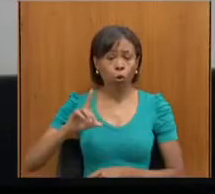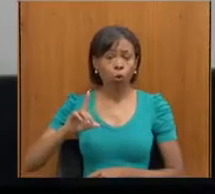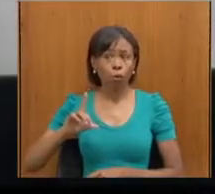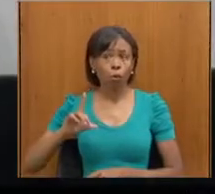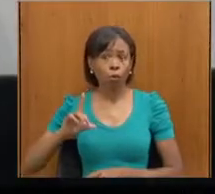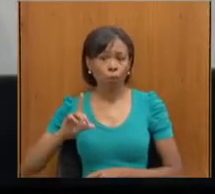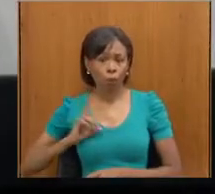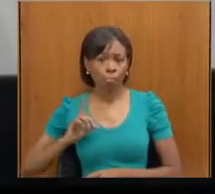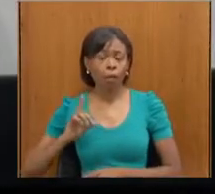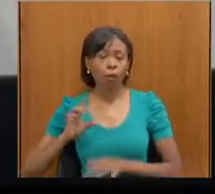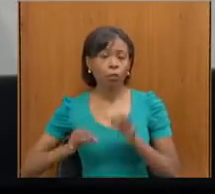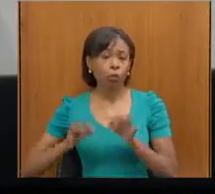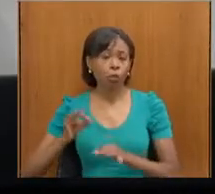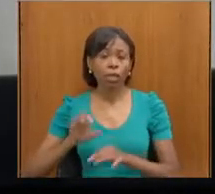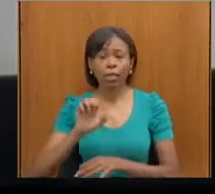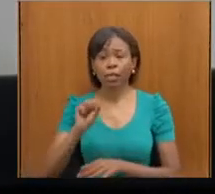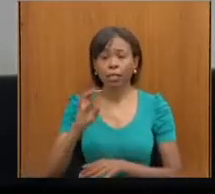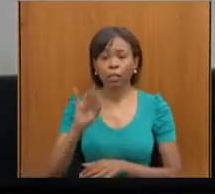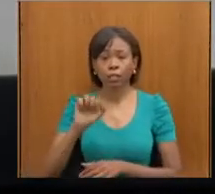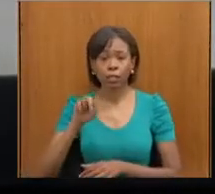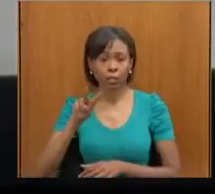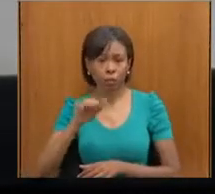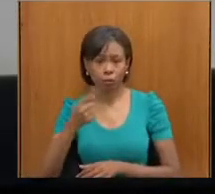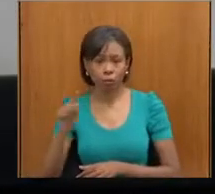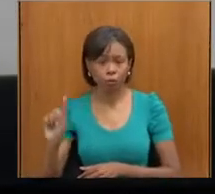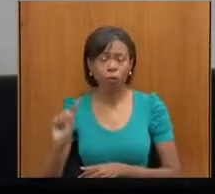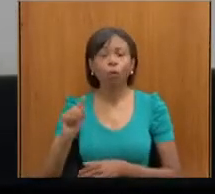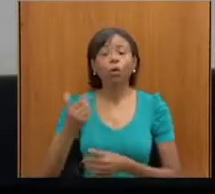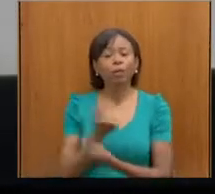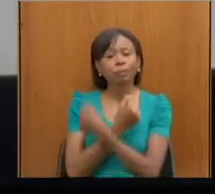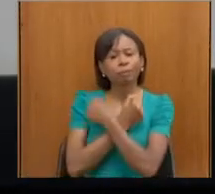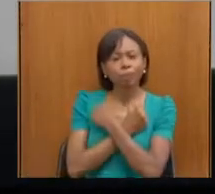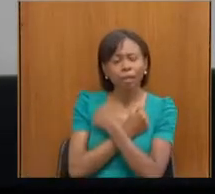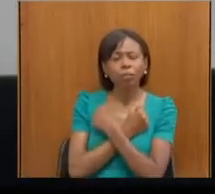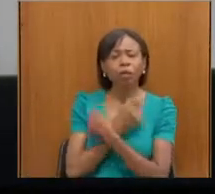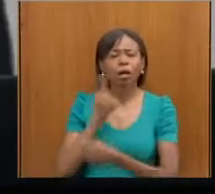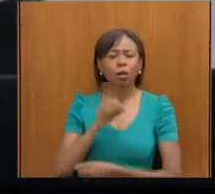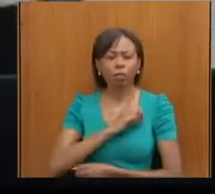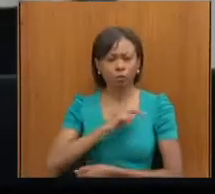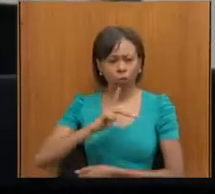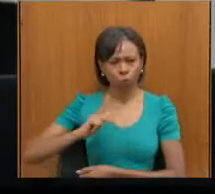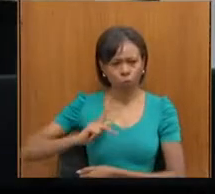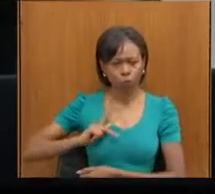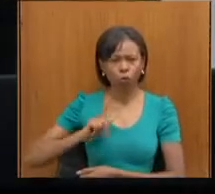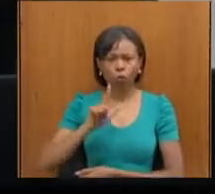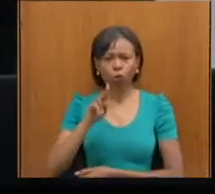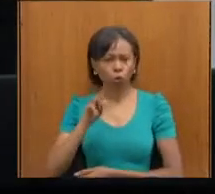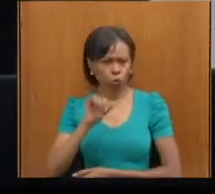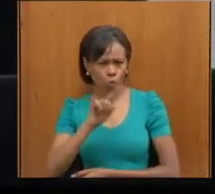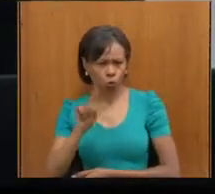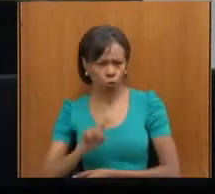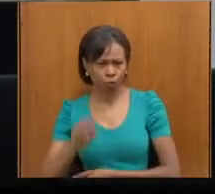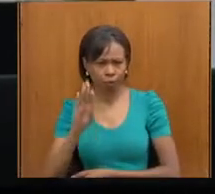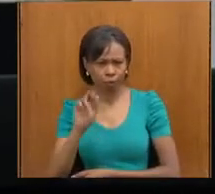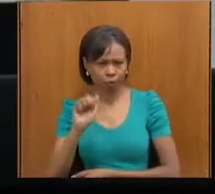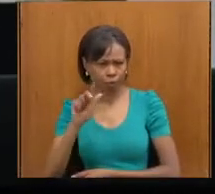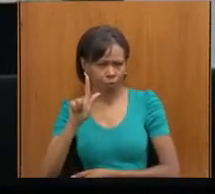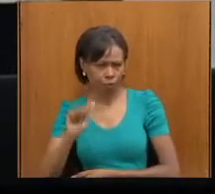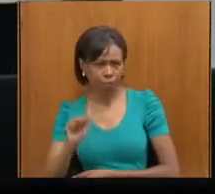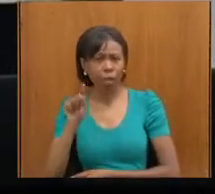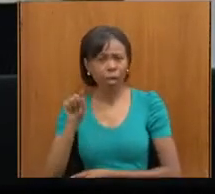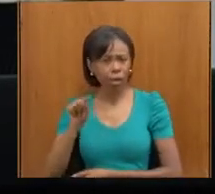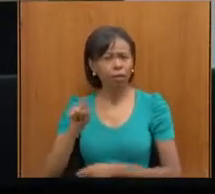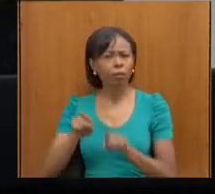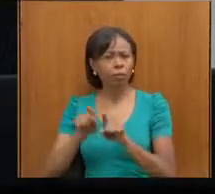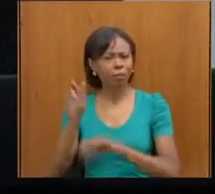abraço para o nosso amigo defensor, Luiz Renato Braga, uma pessoa que tem sido também um baluarte aqui na defesa, e